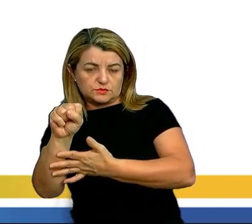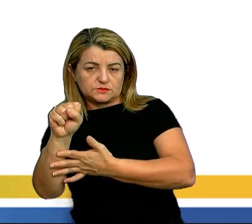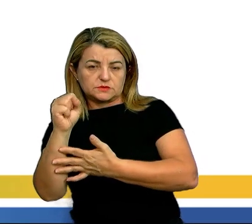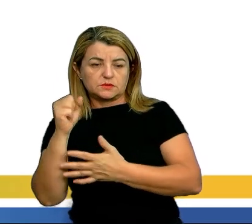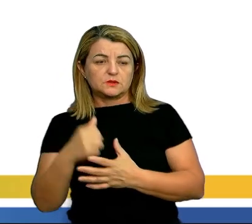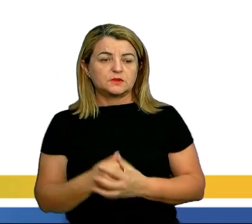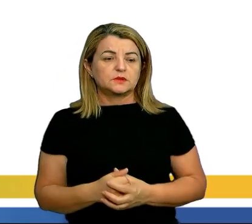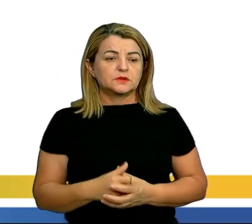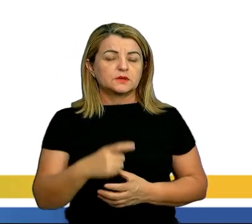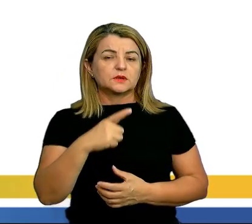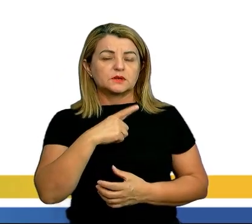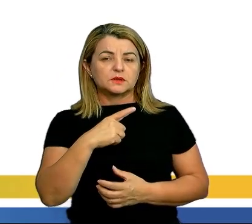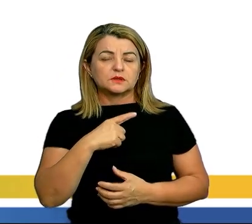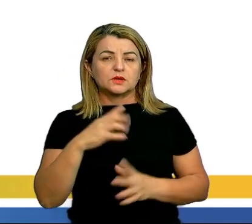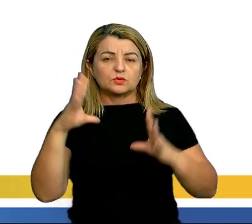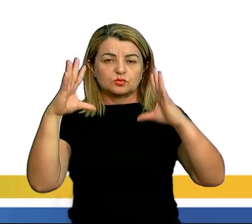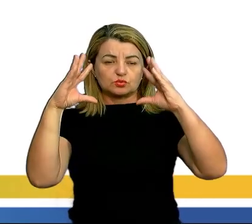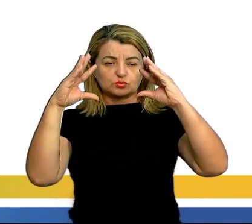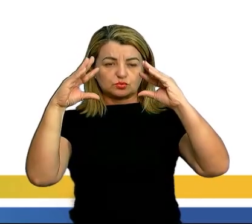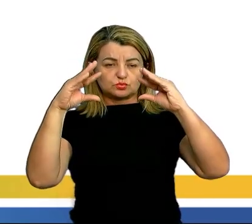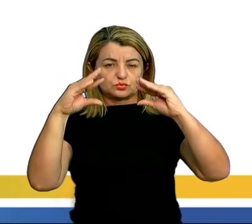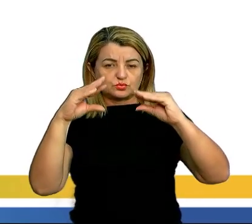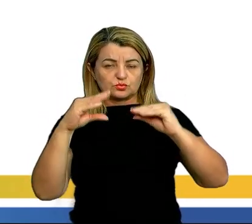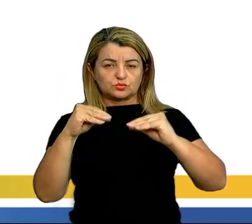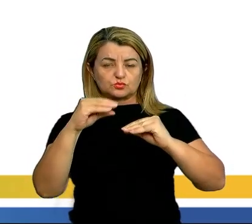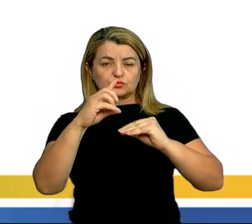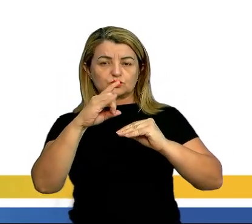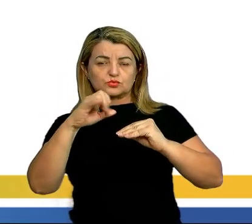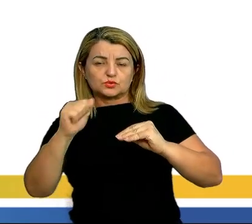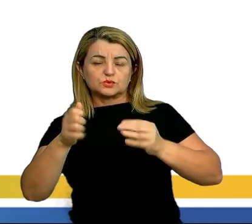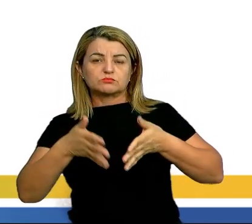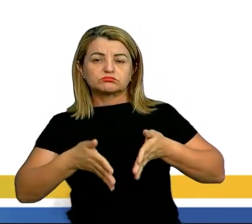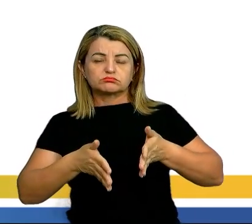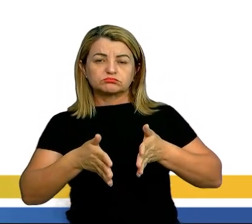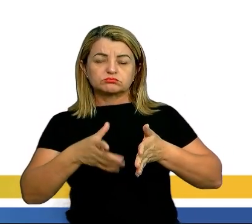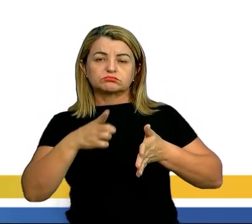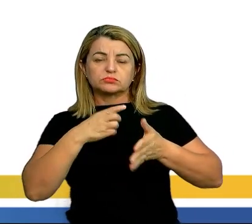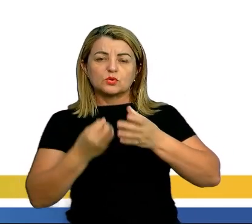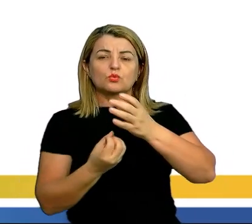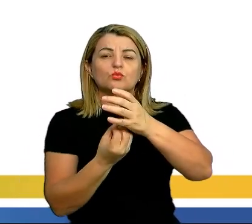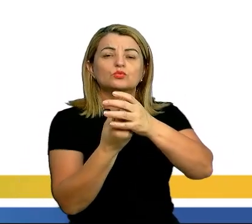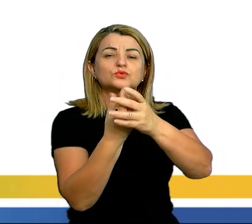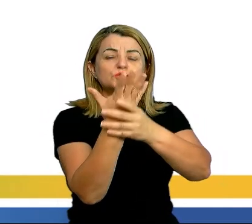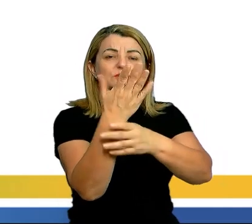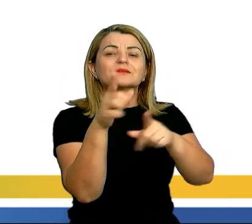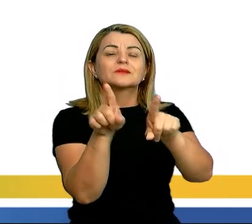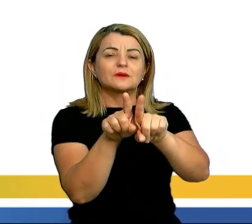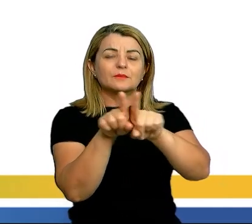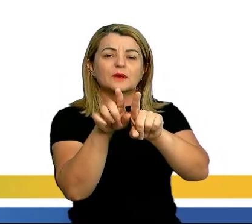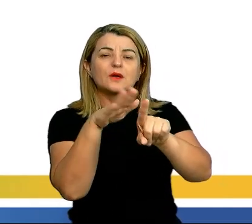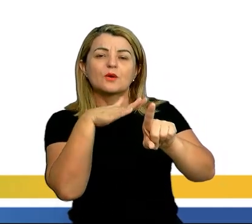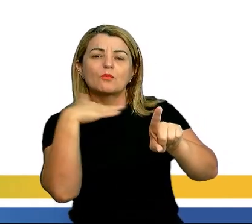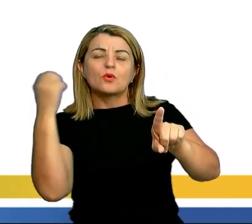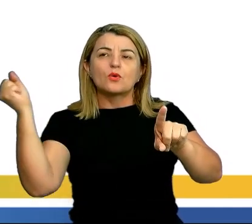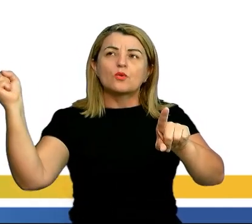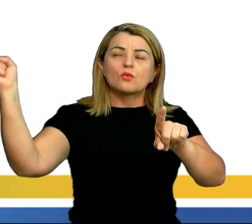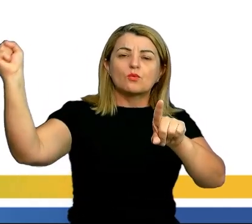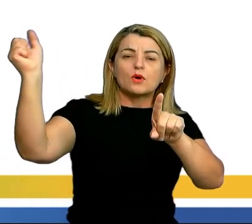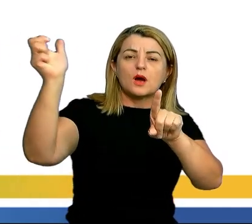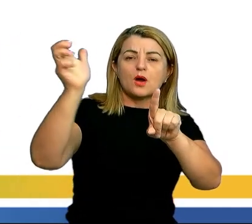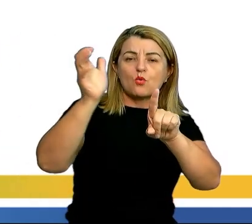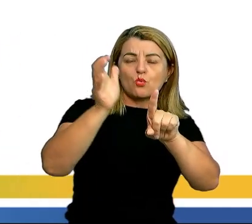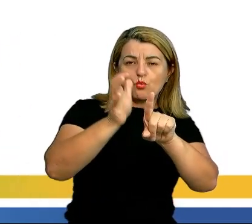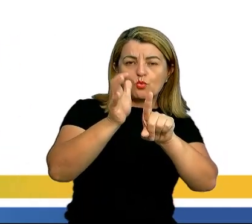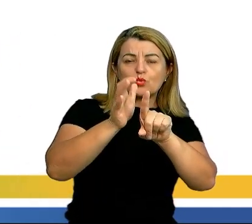que em que, que em o dia em que nascem, em esse dia morre. A luz para